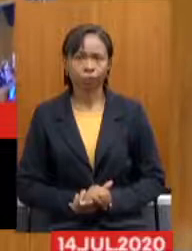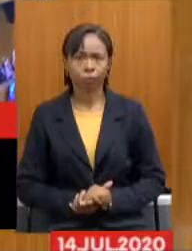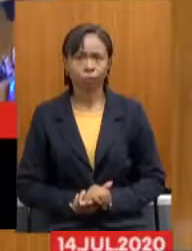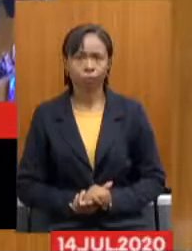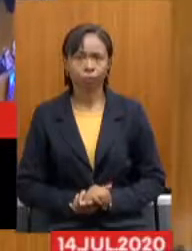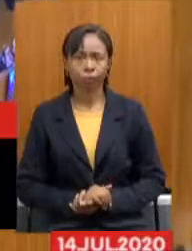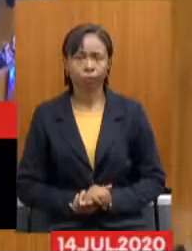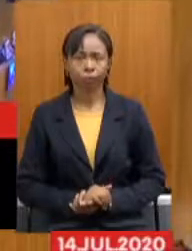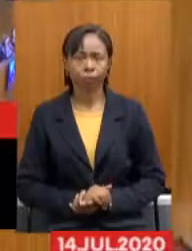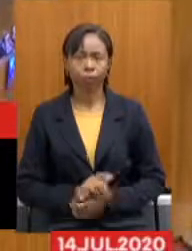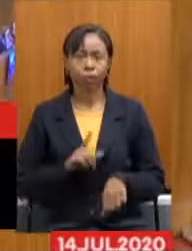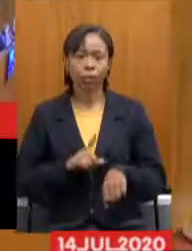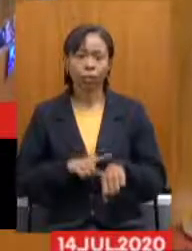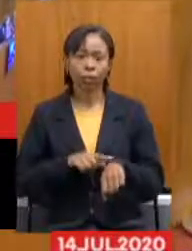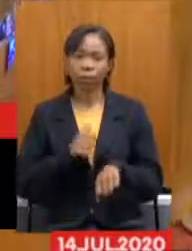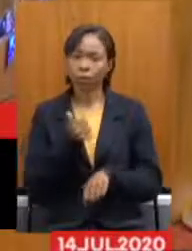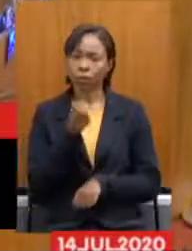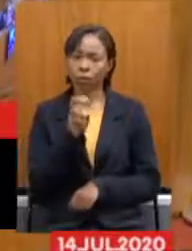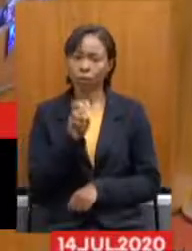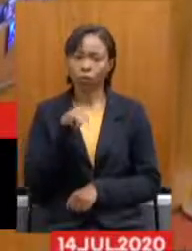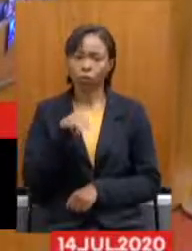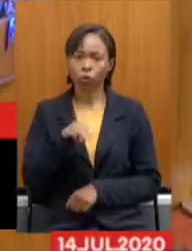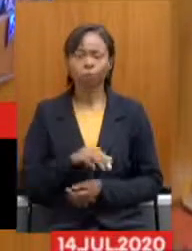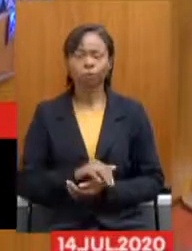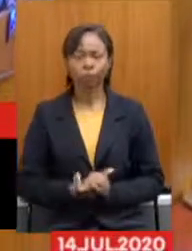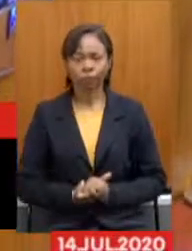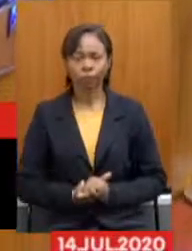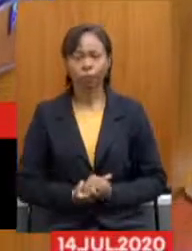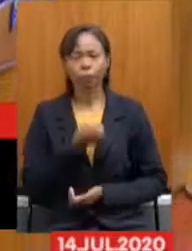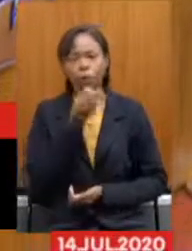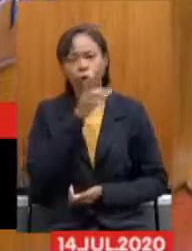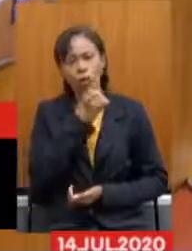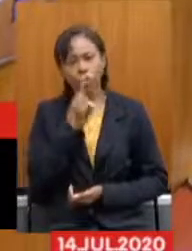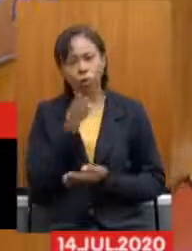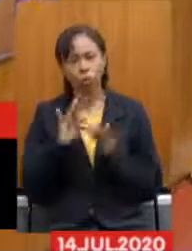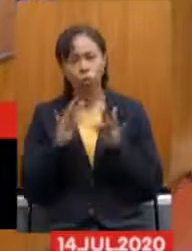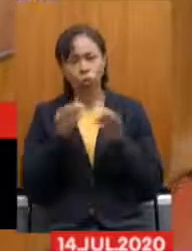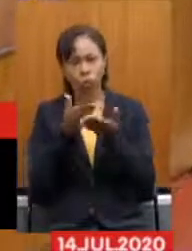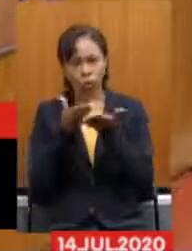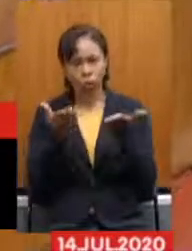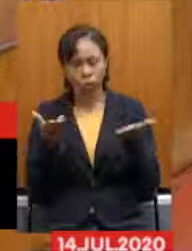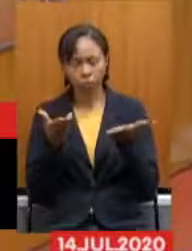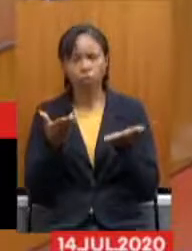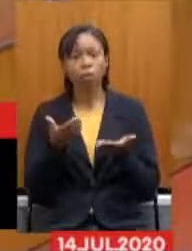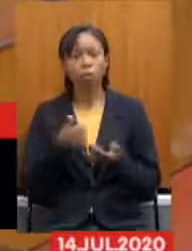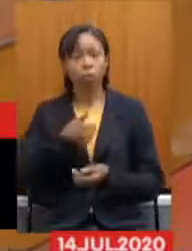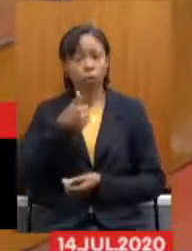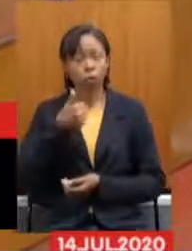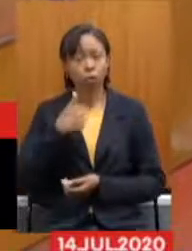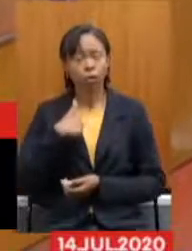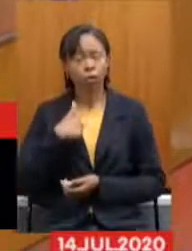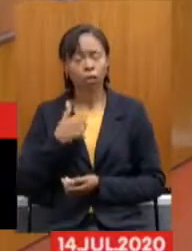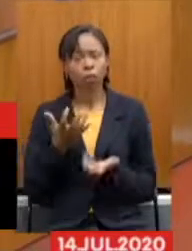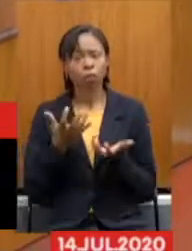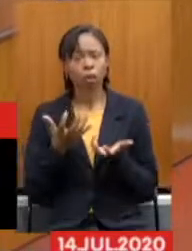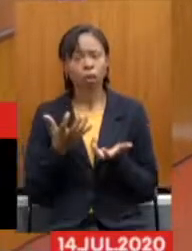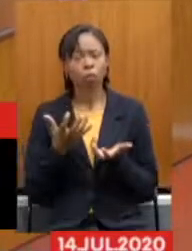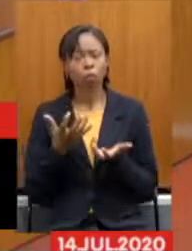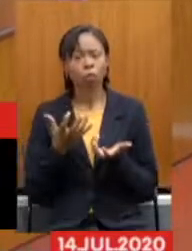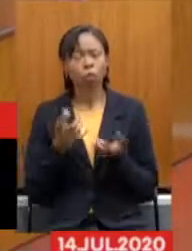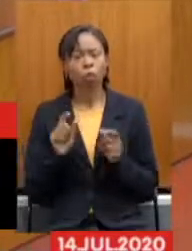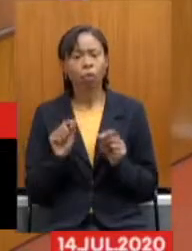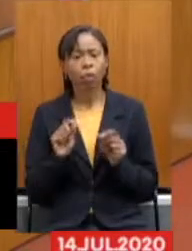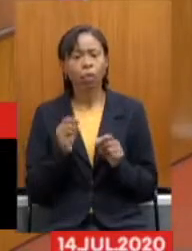15 minutos Bom dia A todos e a todas Eu gostaria Primeiramente De usar